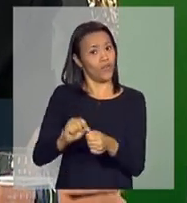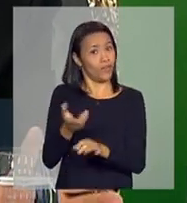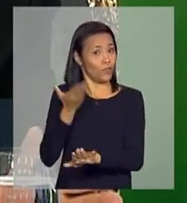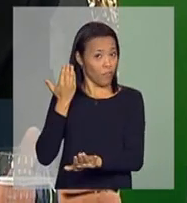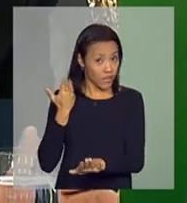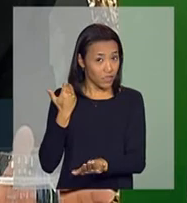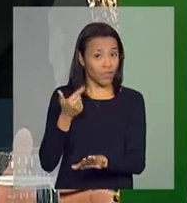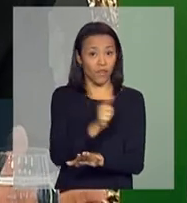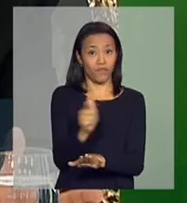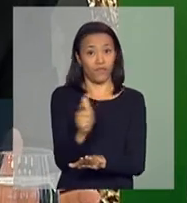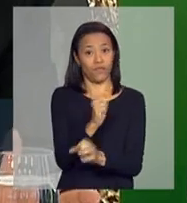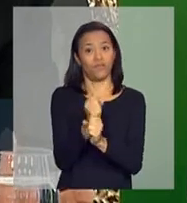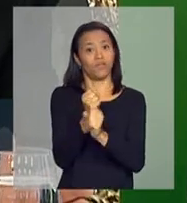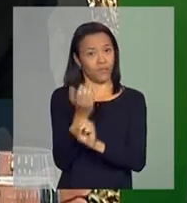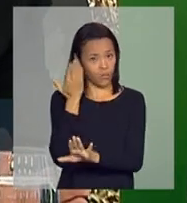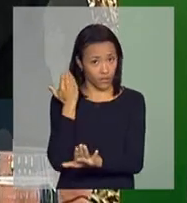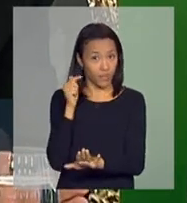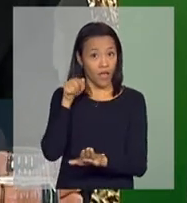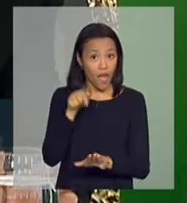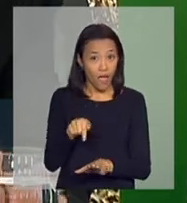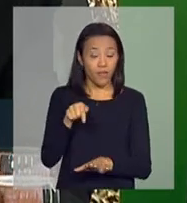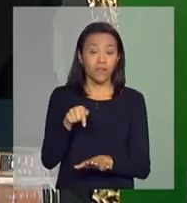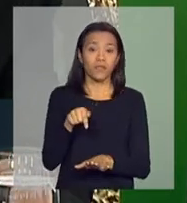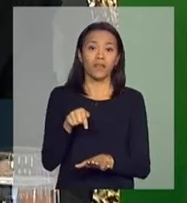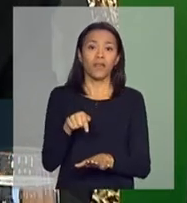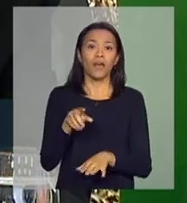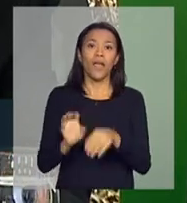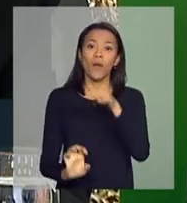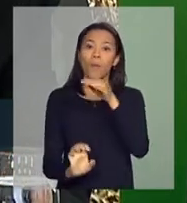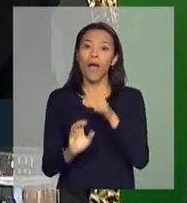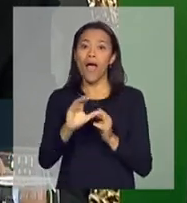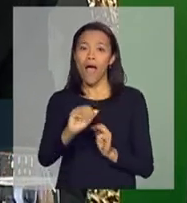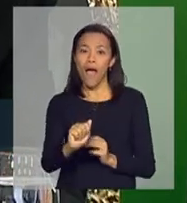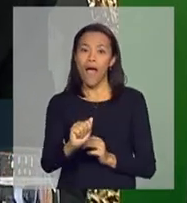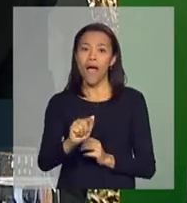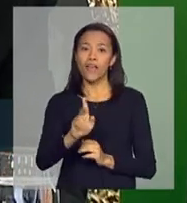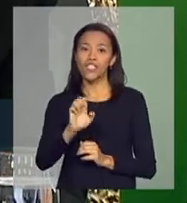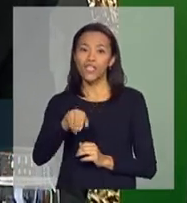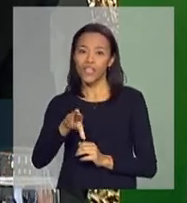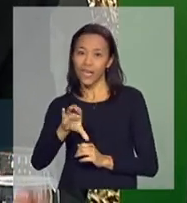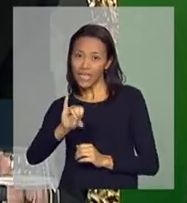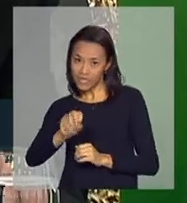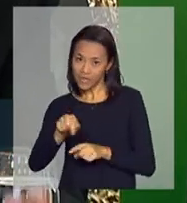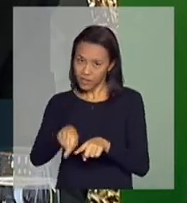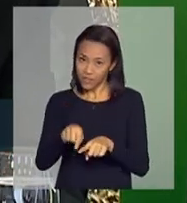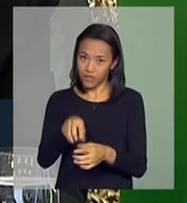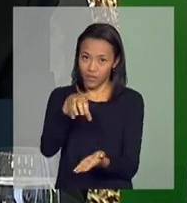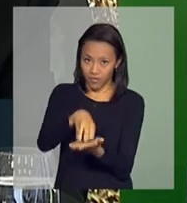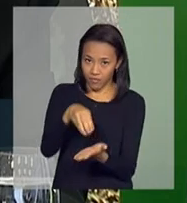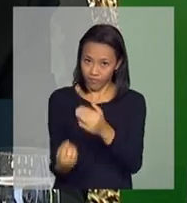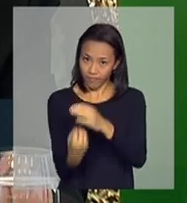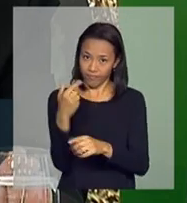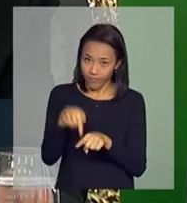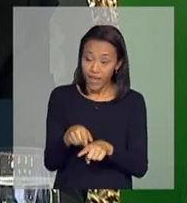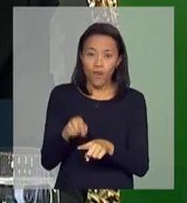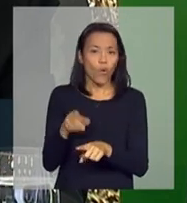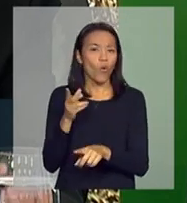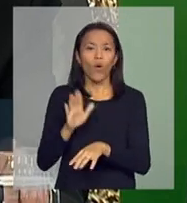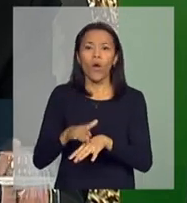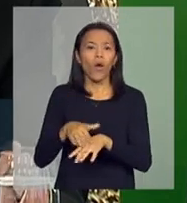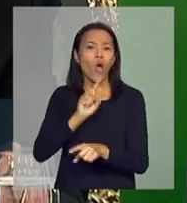passado, há 22 anos atrás. É uma empresa, uma agência, enxuta com essa finalidade, de